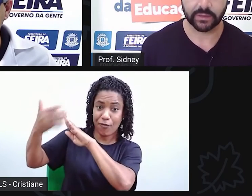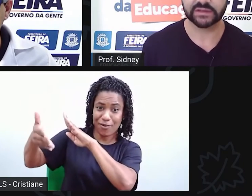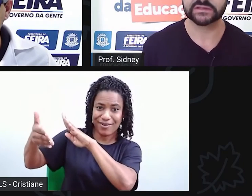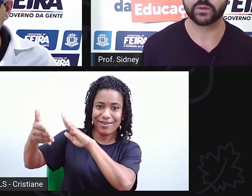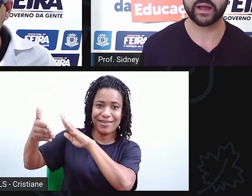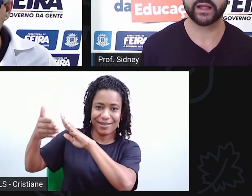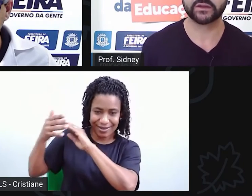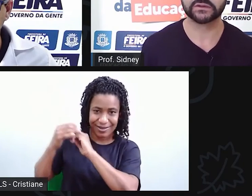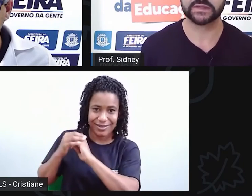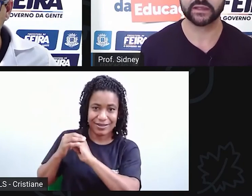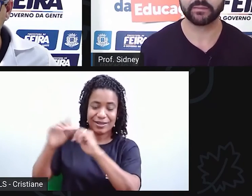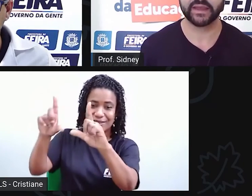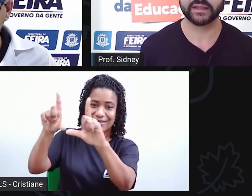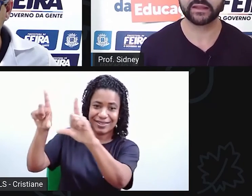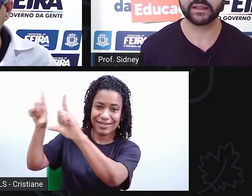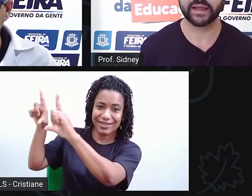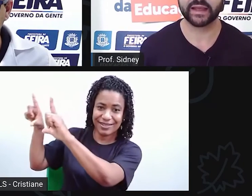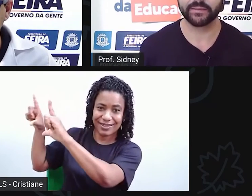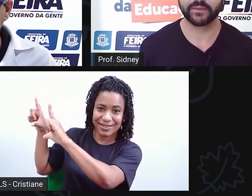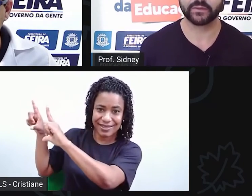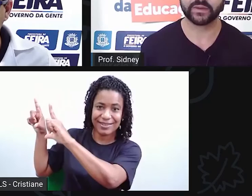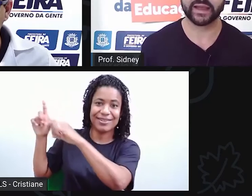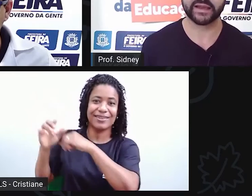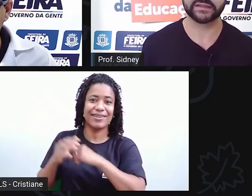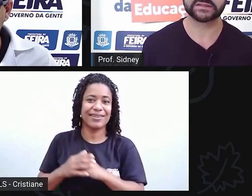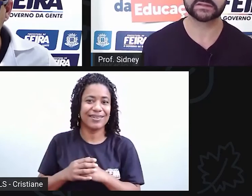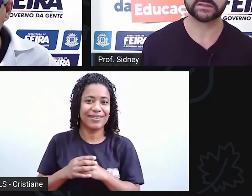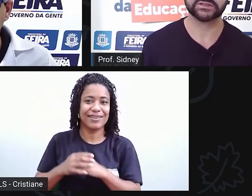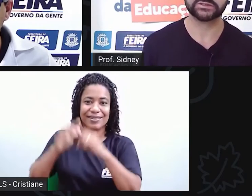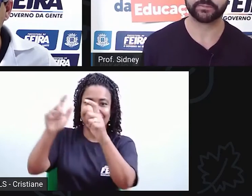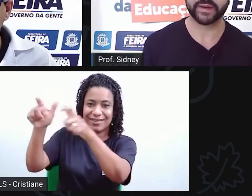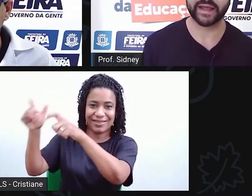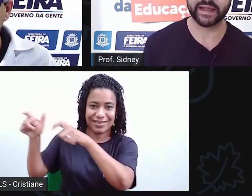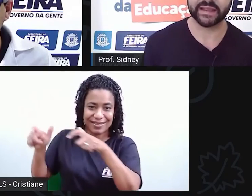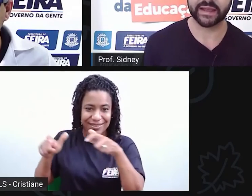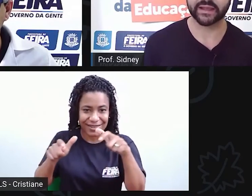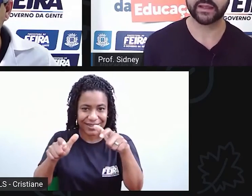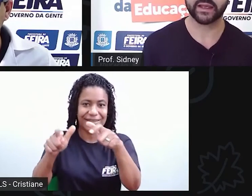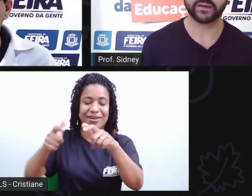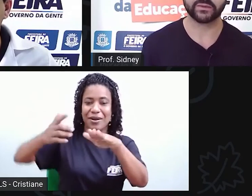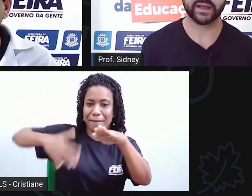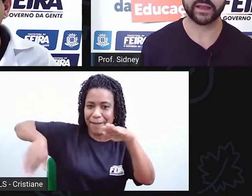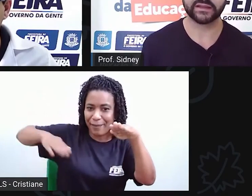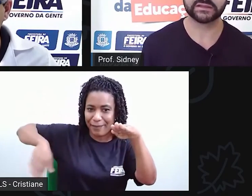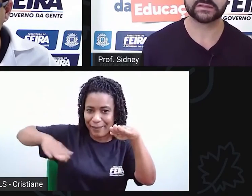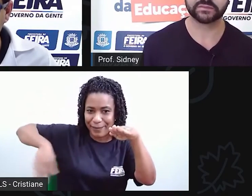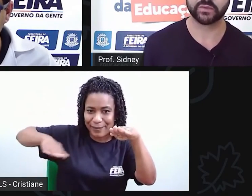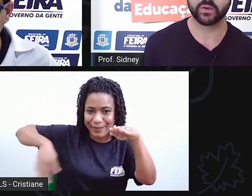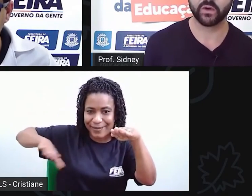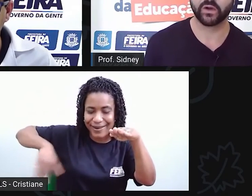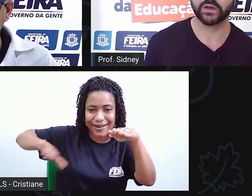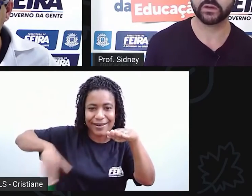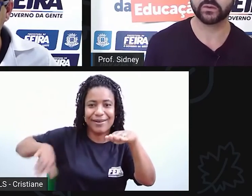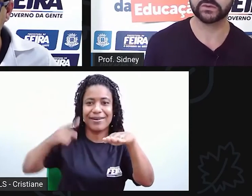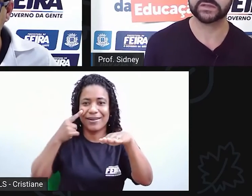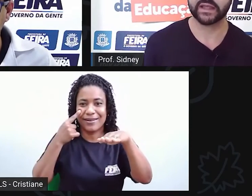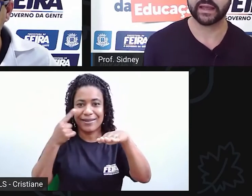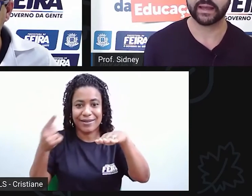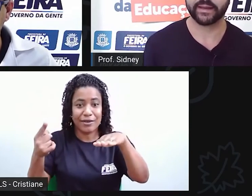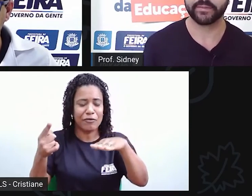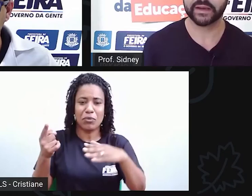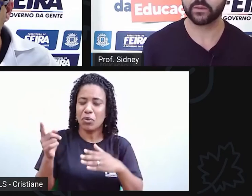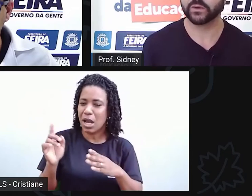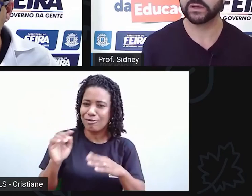quadros remetem a lugares de praia, a lugares bucólicos,